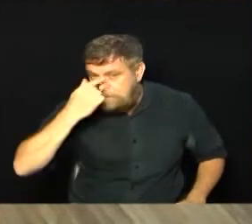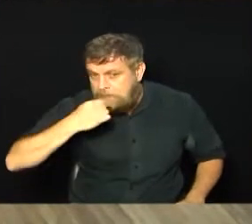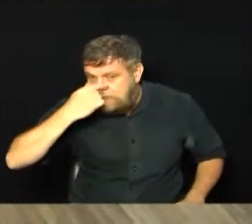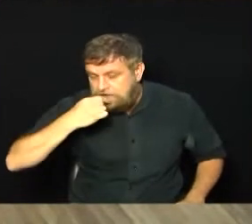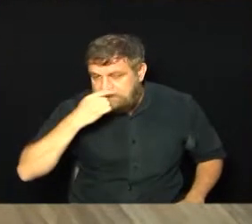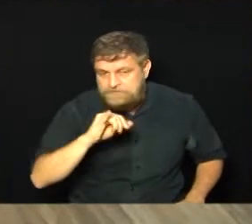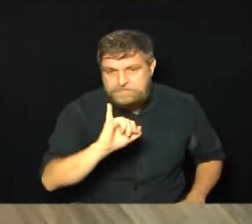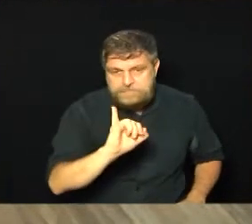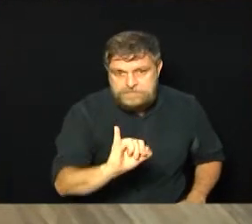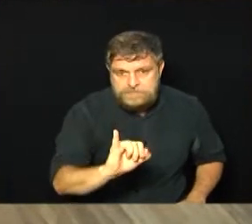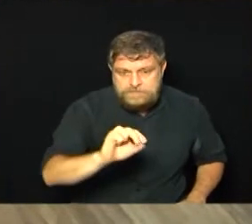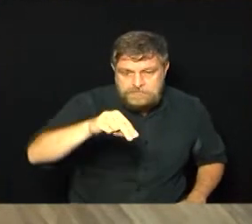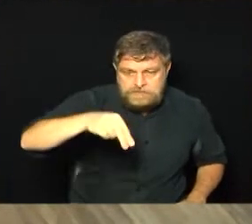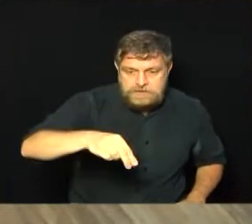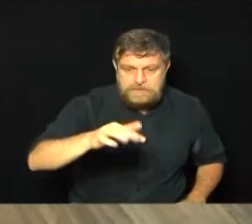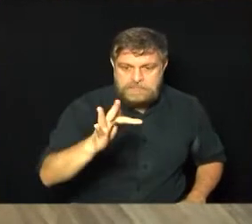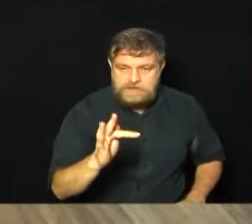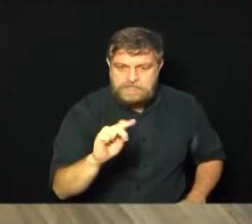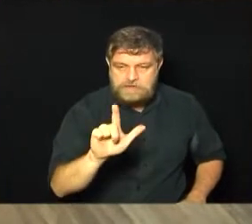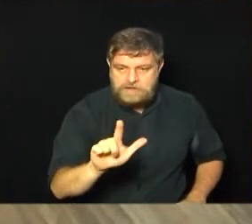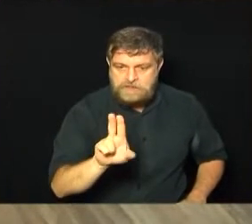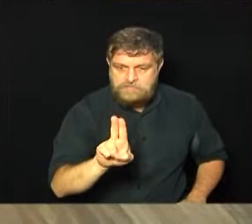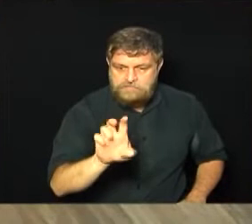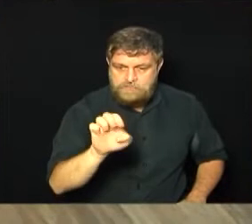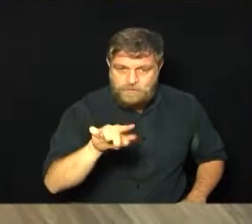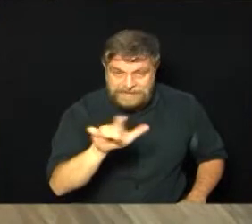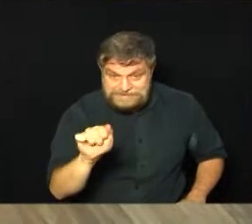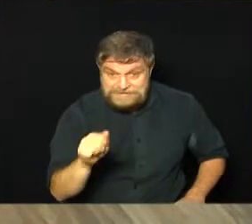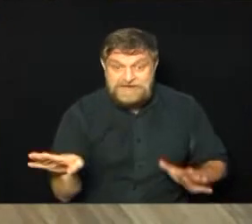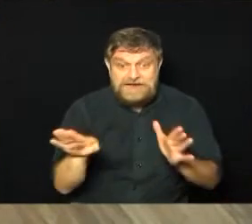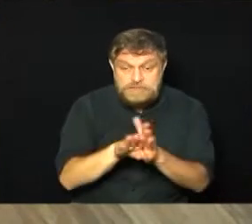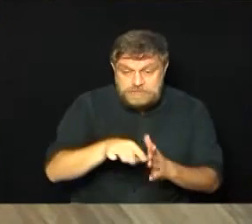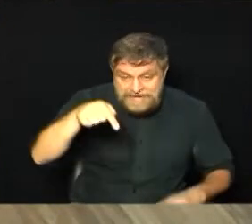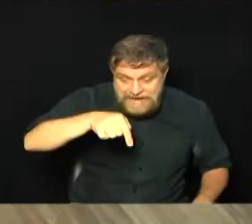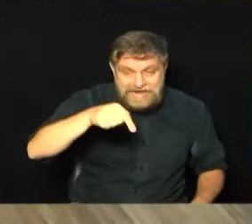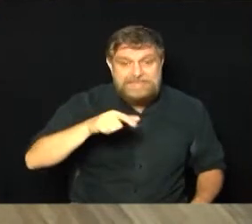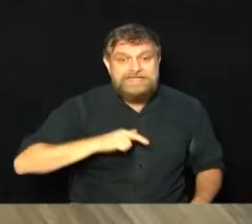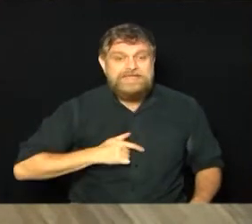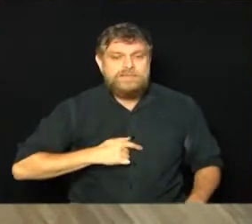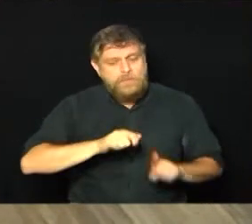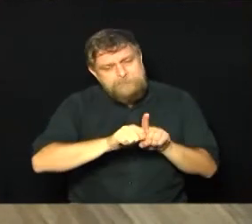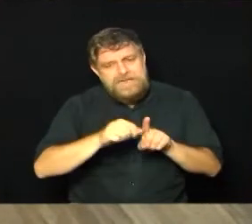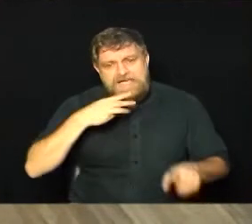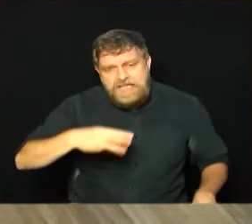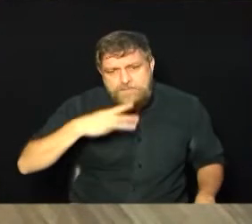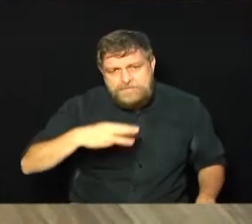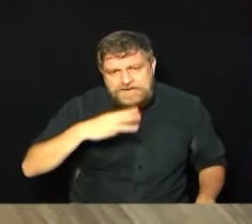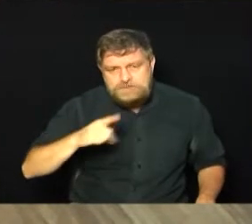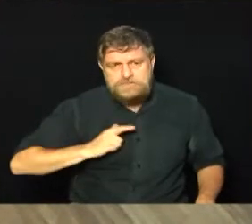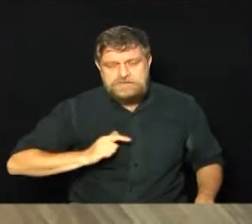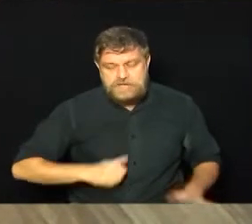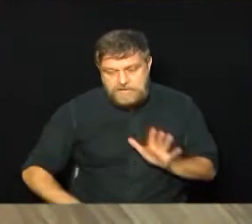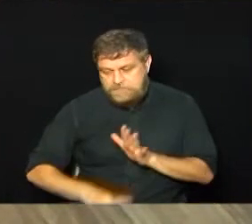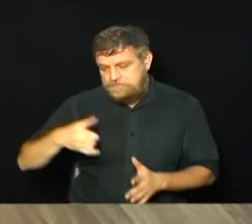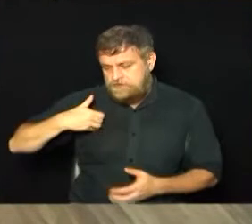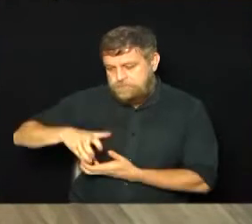influenza. Deve chegar por volta de março, de acordo com a Raquel Stuck. E aí deve ter todo aquele cronograma, primeiro para